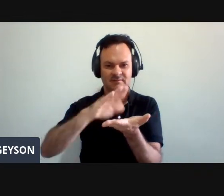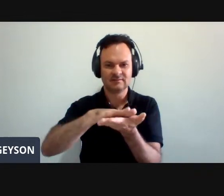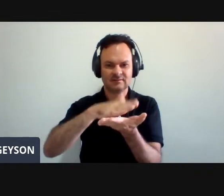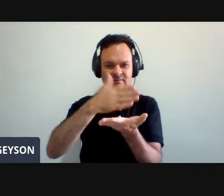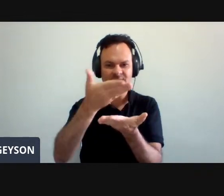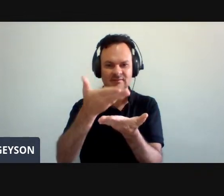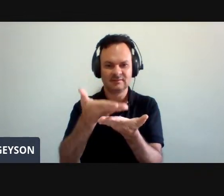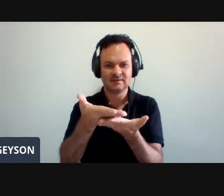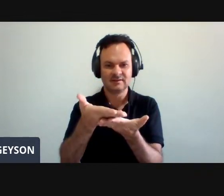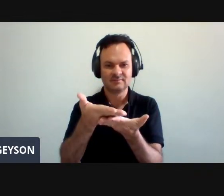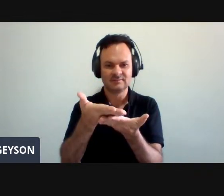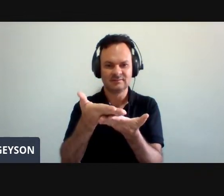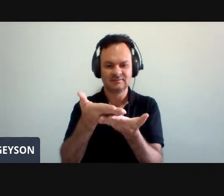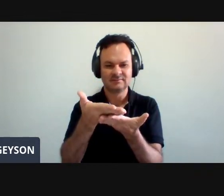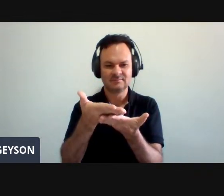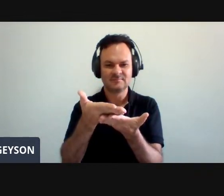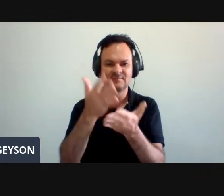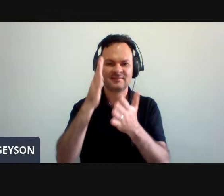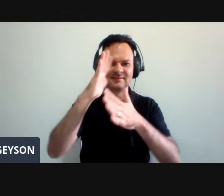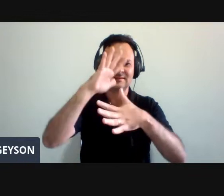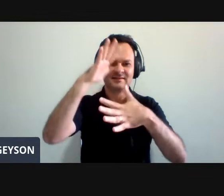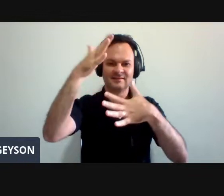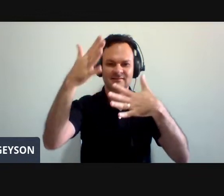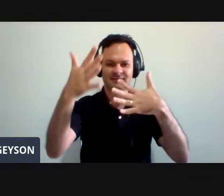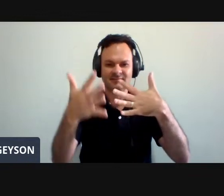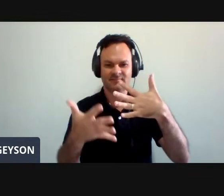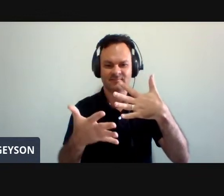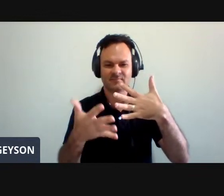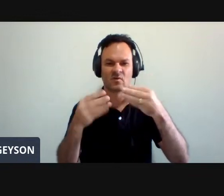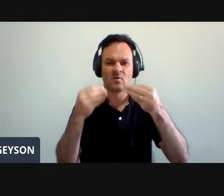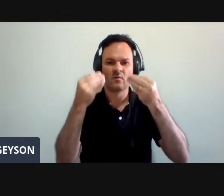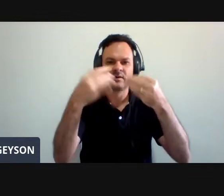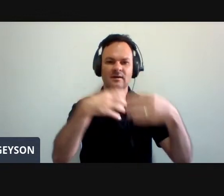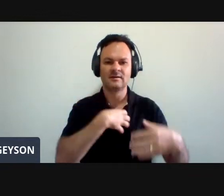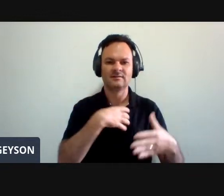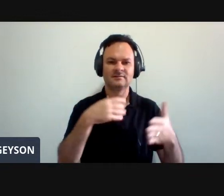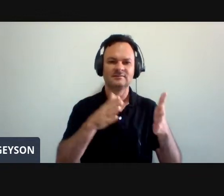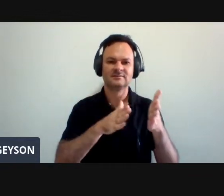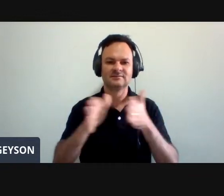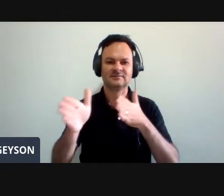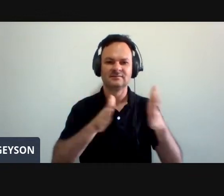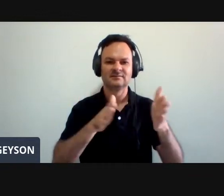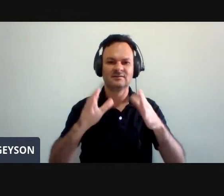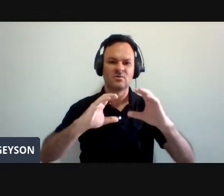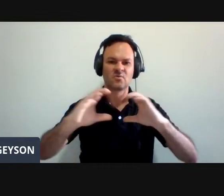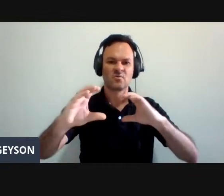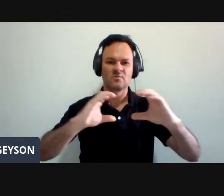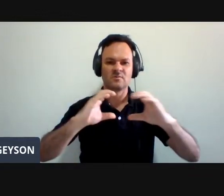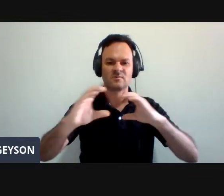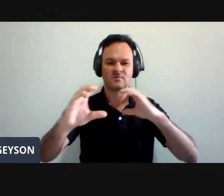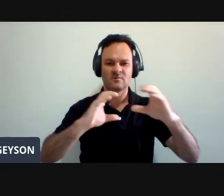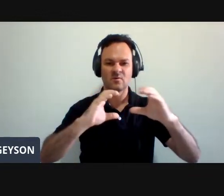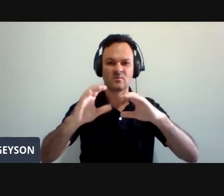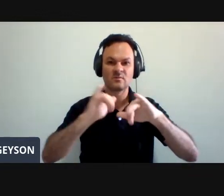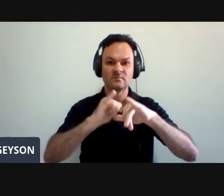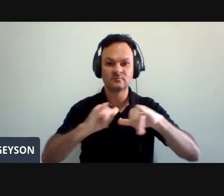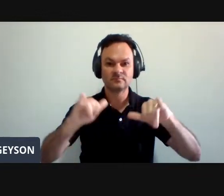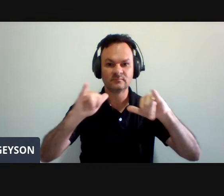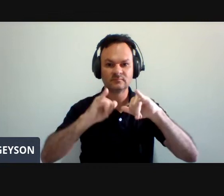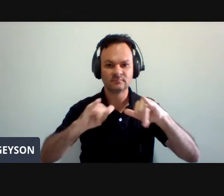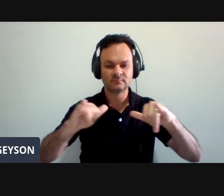Brasileira de Sinais, Libras, para oferecer acessibilidade de comunicação e informação